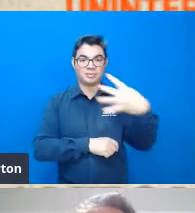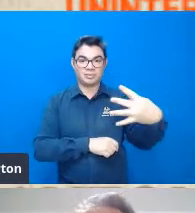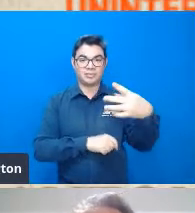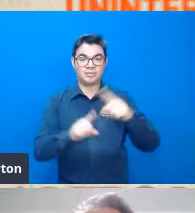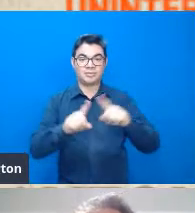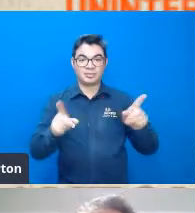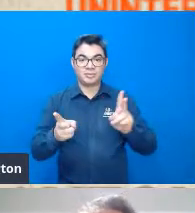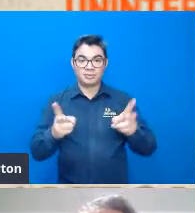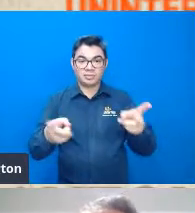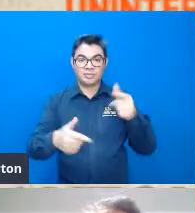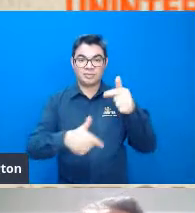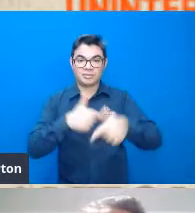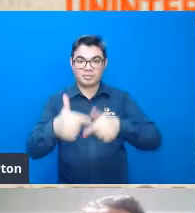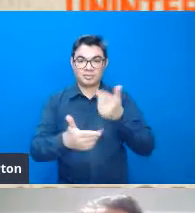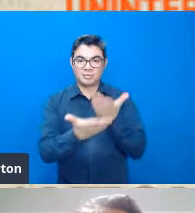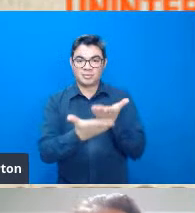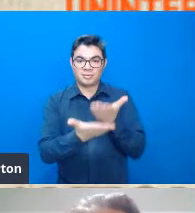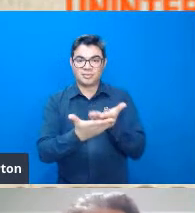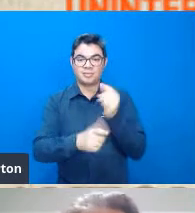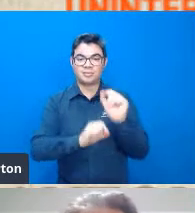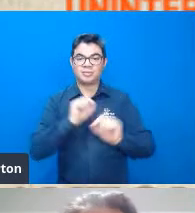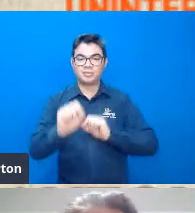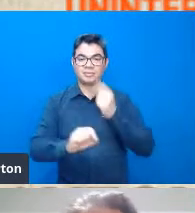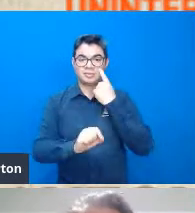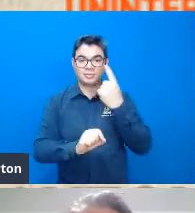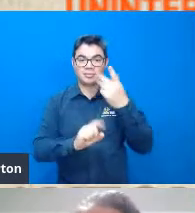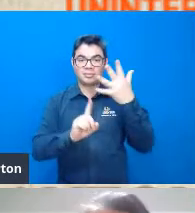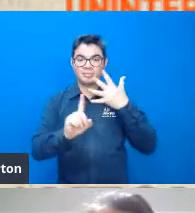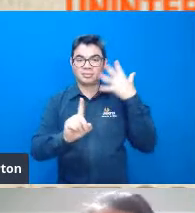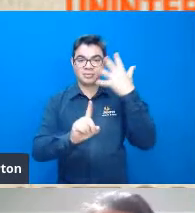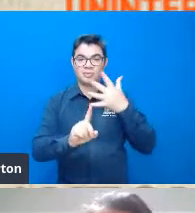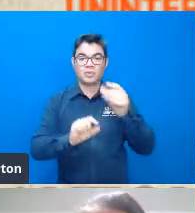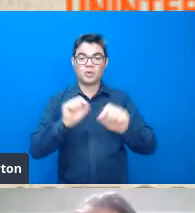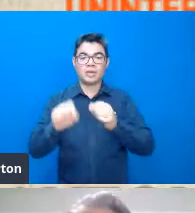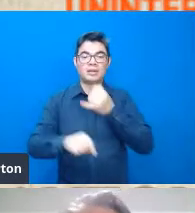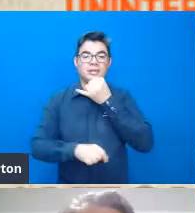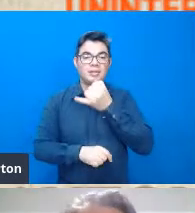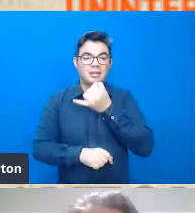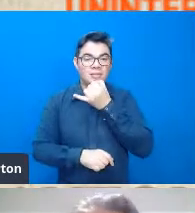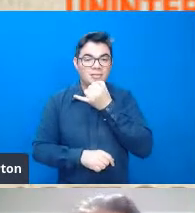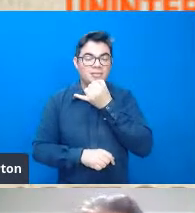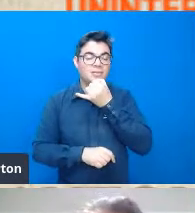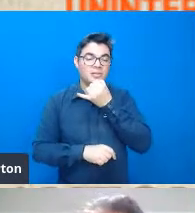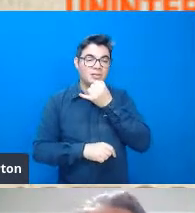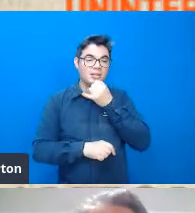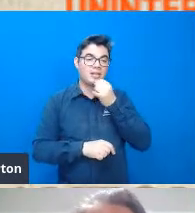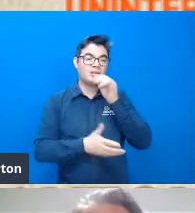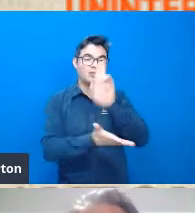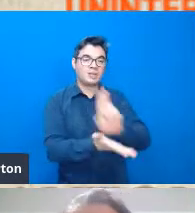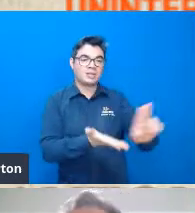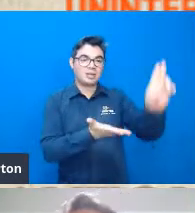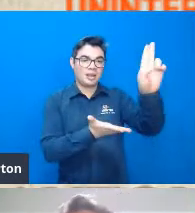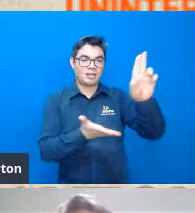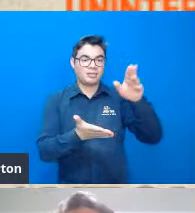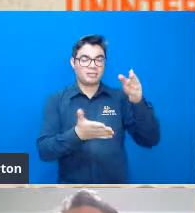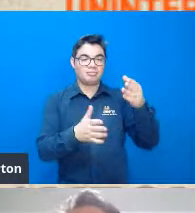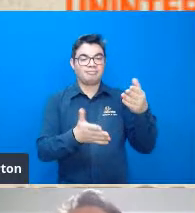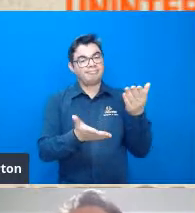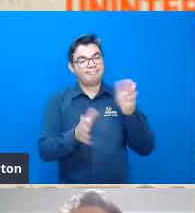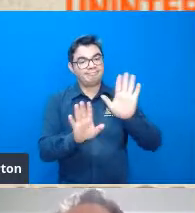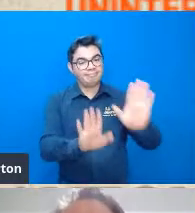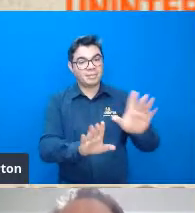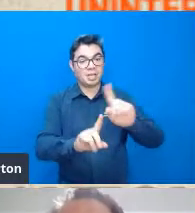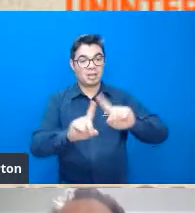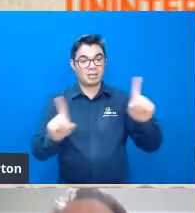assim ele continuou ativo tem relatos que ele se sentiu muito triste em ter que se aposentar da academia mas na época era obrigatório